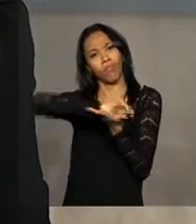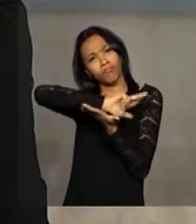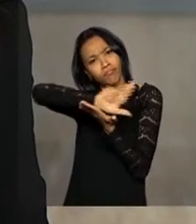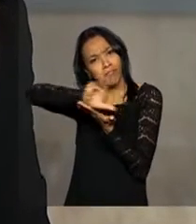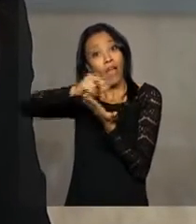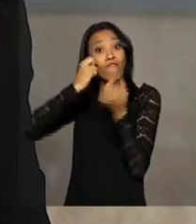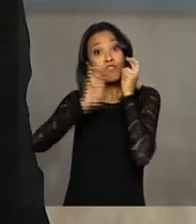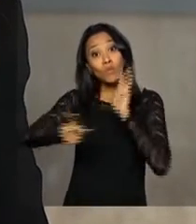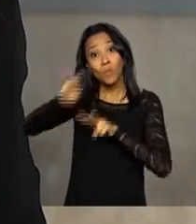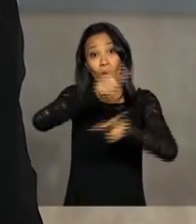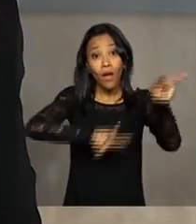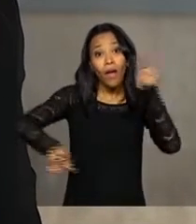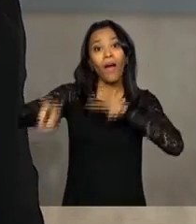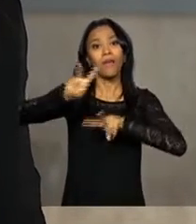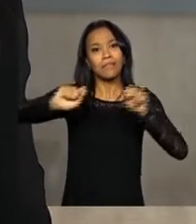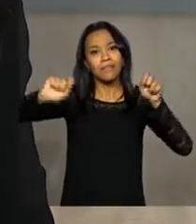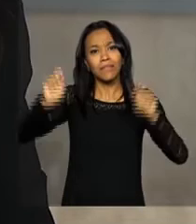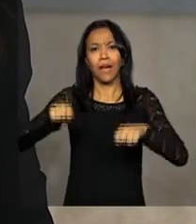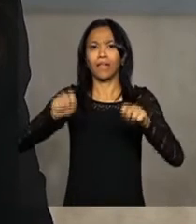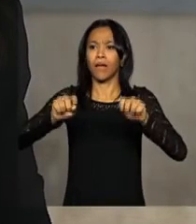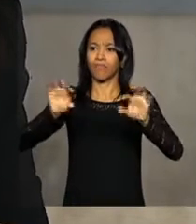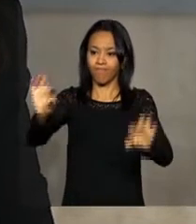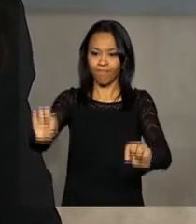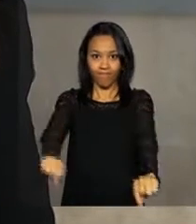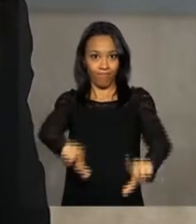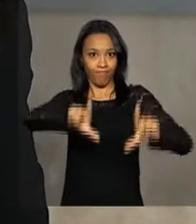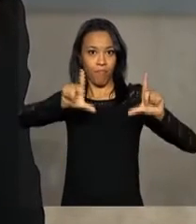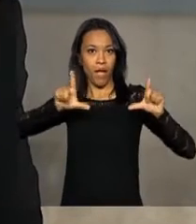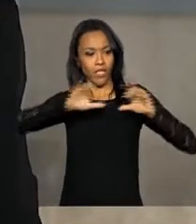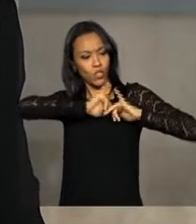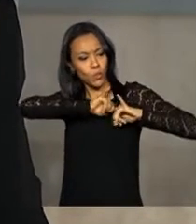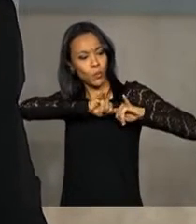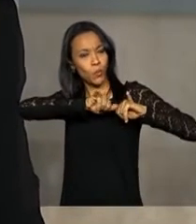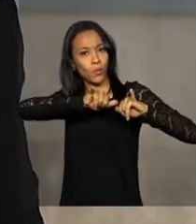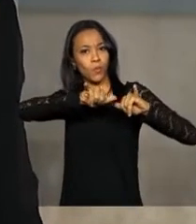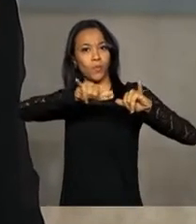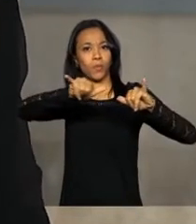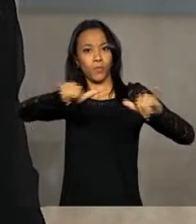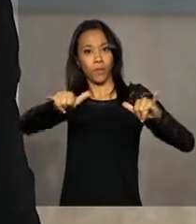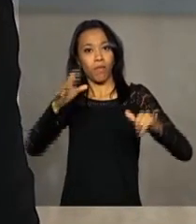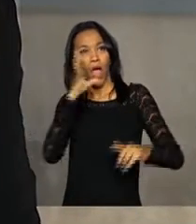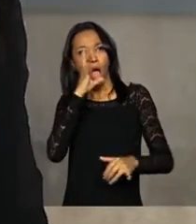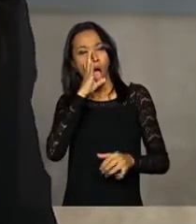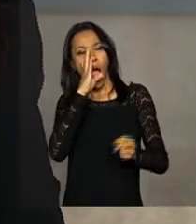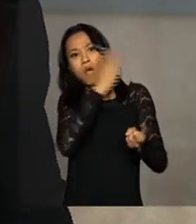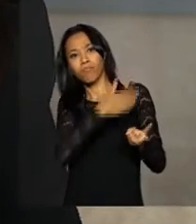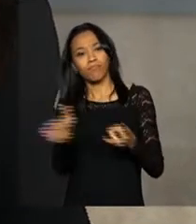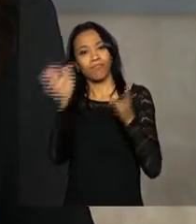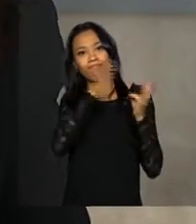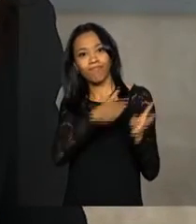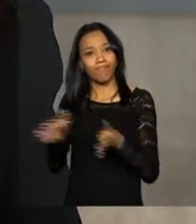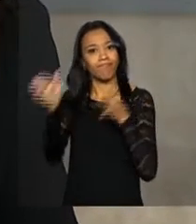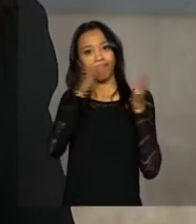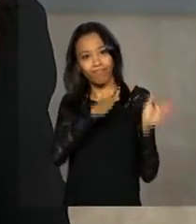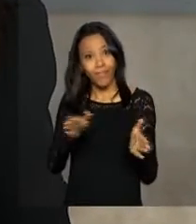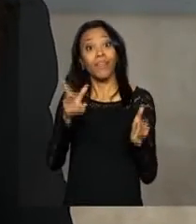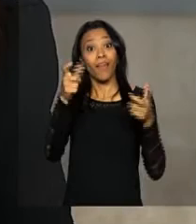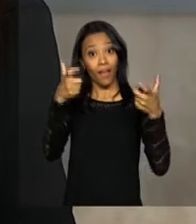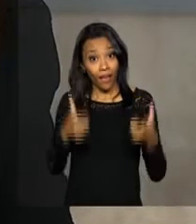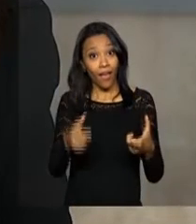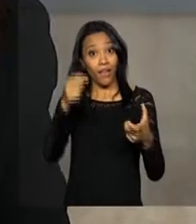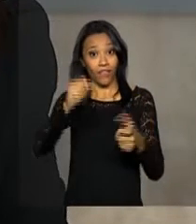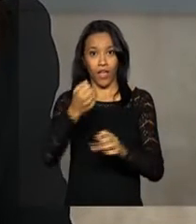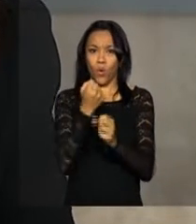artes visuais que possam ser instalados em locais de grande circulação e visitação em uma das cidades por onde vai passar